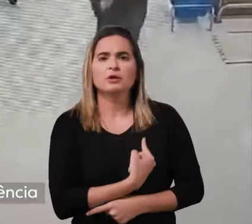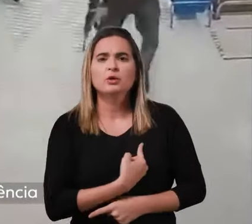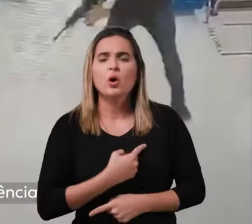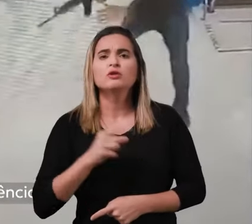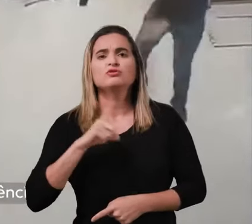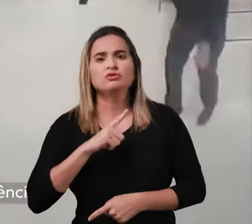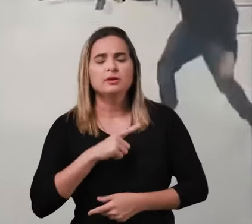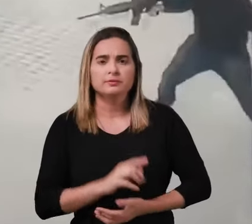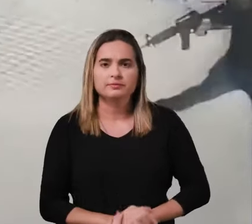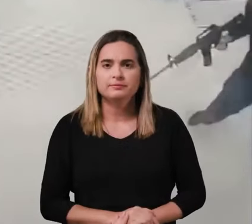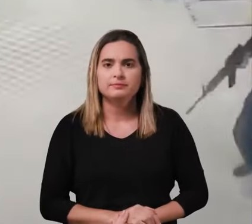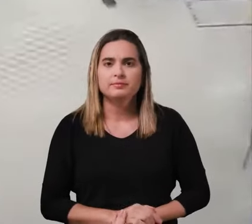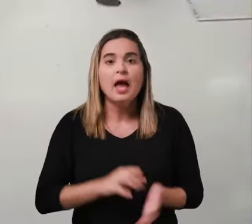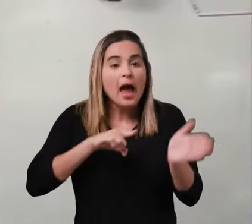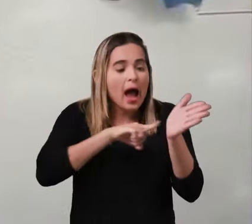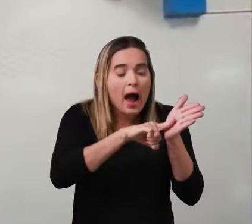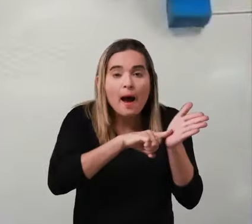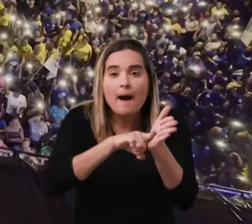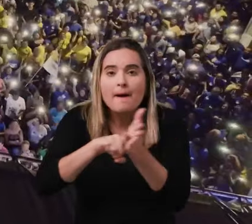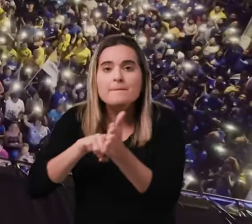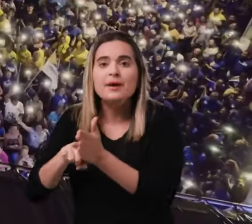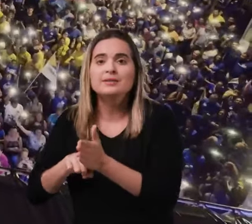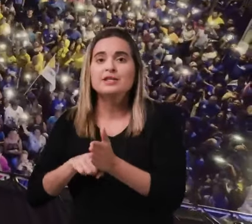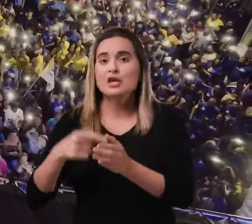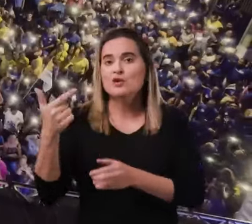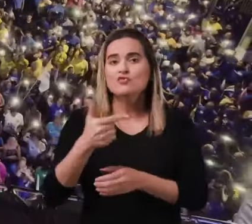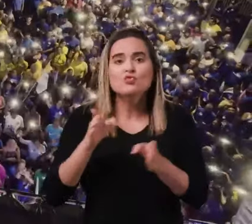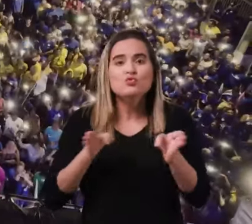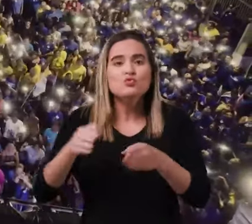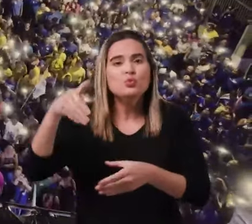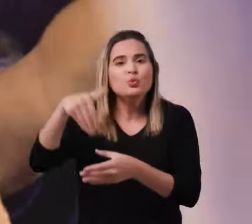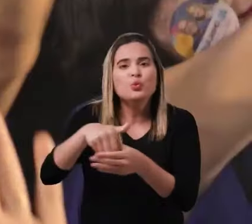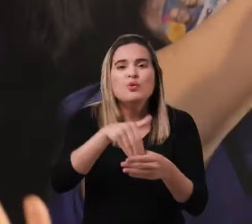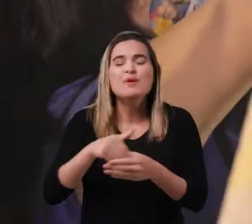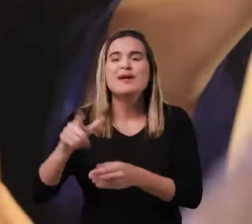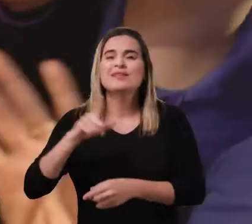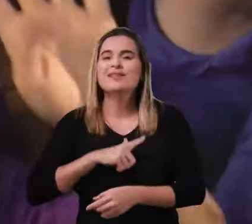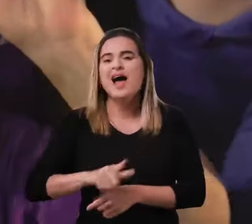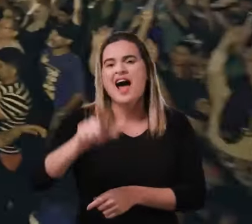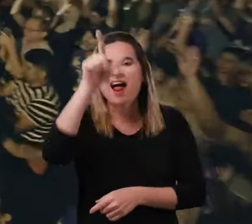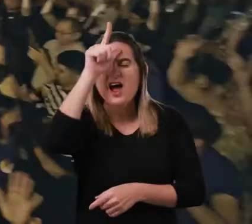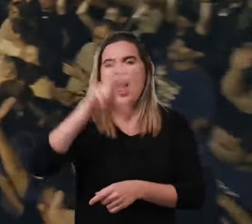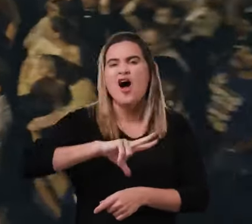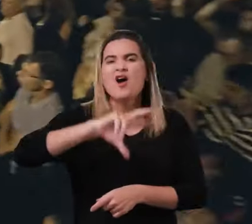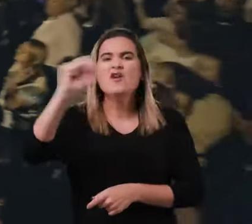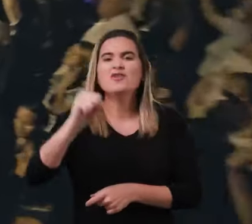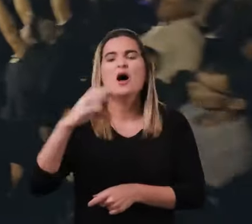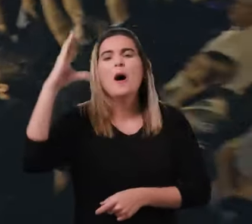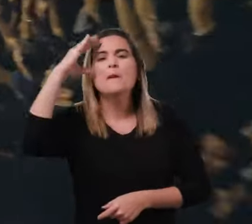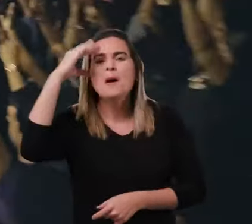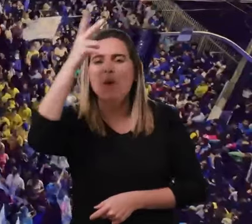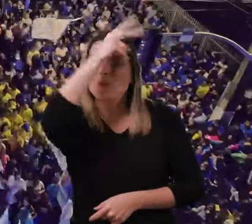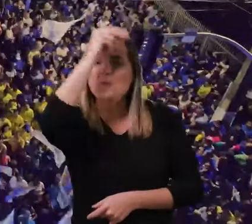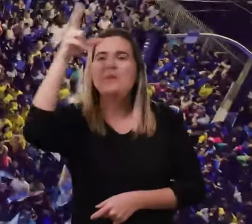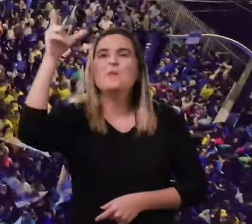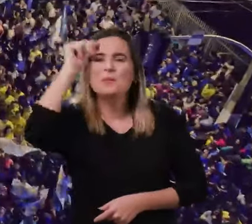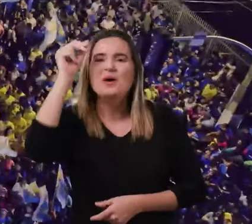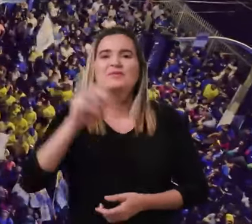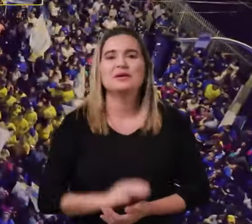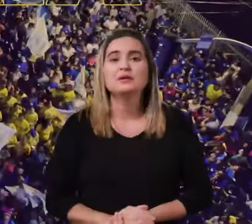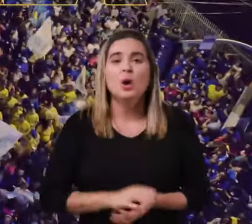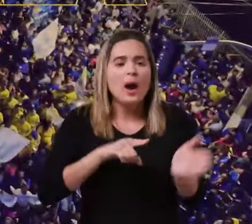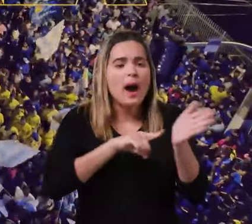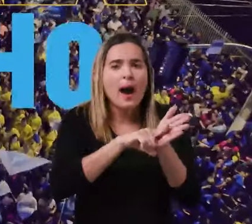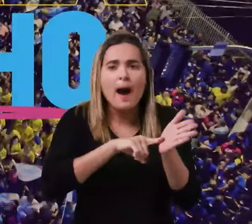e com medo da violência que assusta a todos. Todas as pesquisas divulgadas até agora no segundo turno confirmam a liderança e a